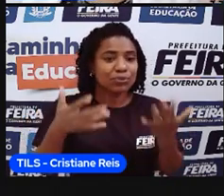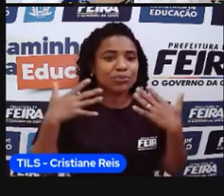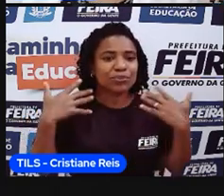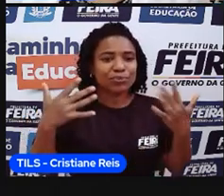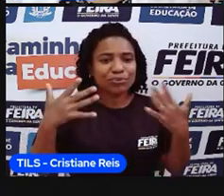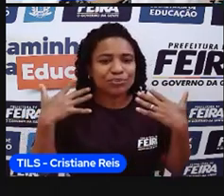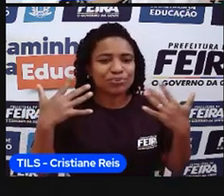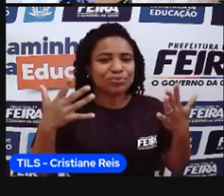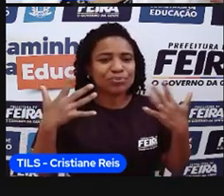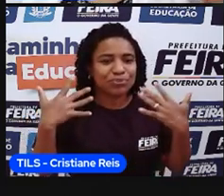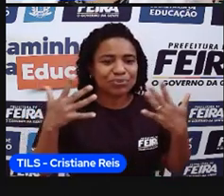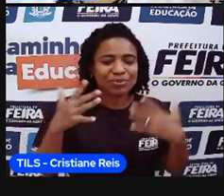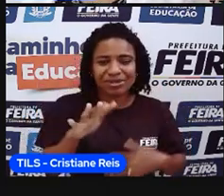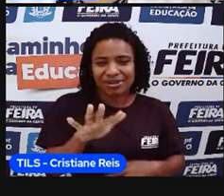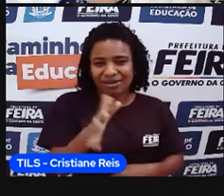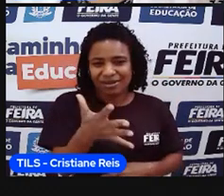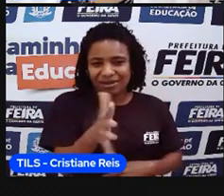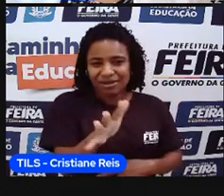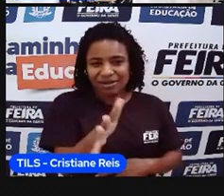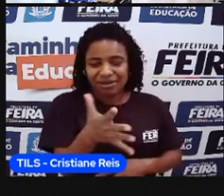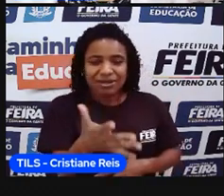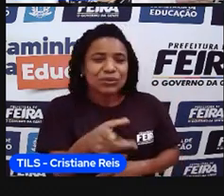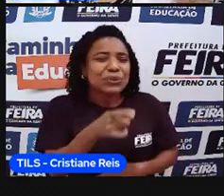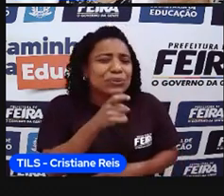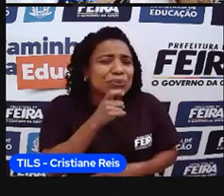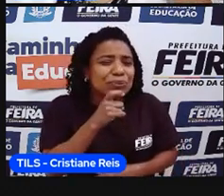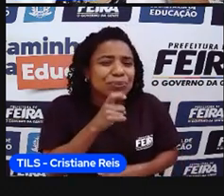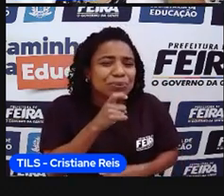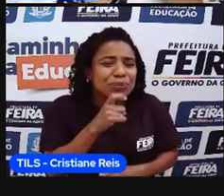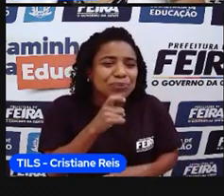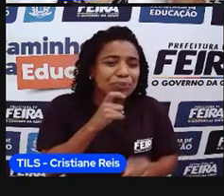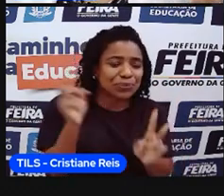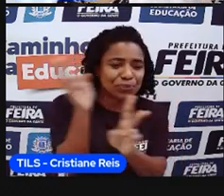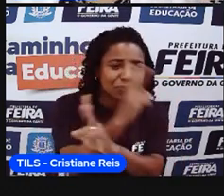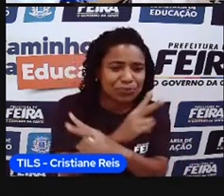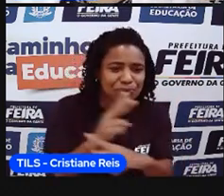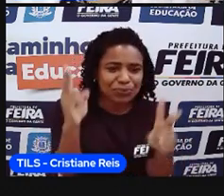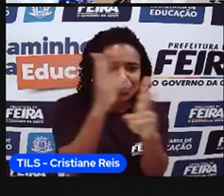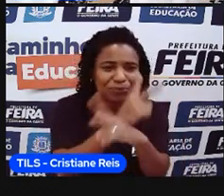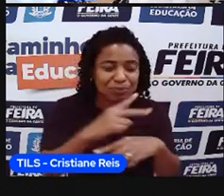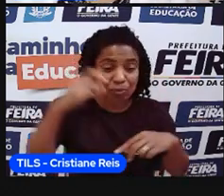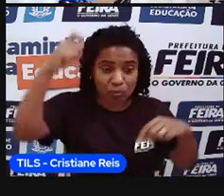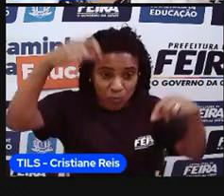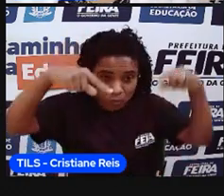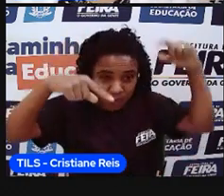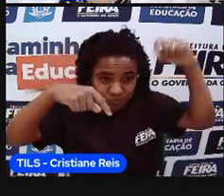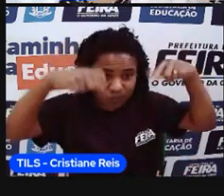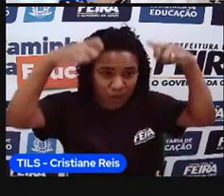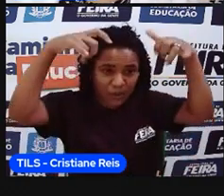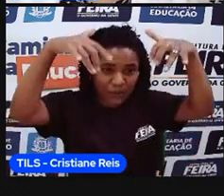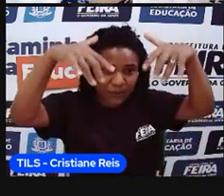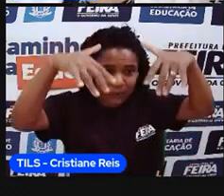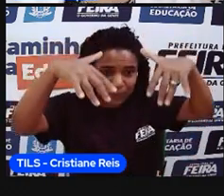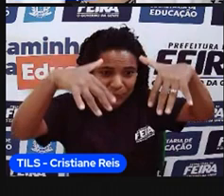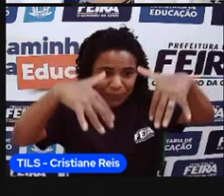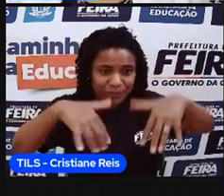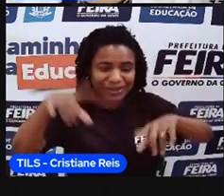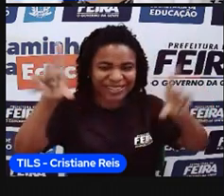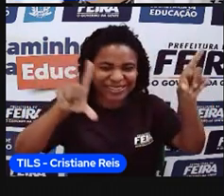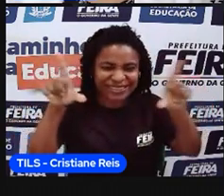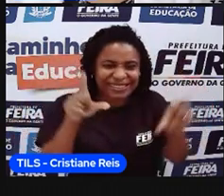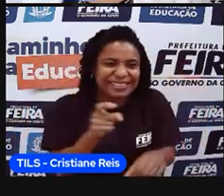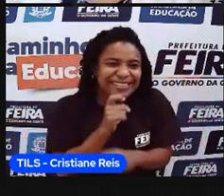geada, que a gente tem ciclone, que a gente tem aquelas reportagens, né, que a Globo adora mostrar da roupa